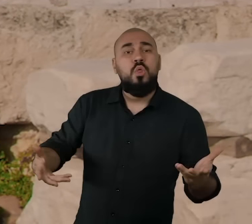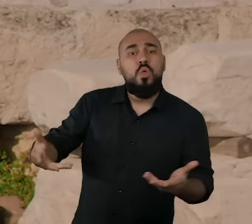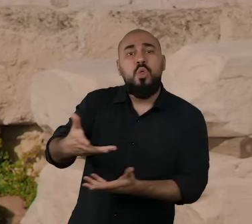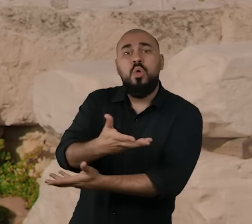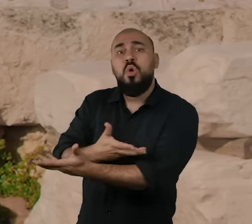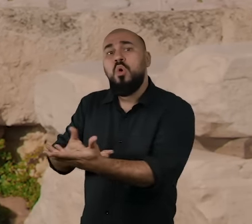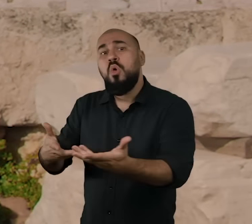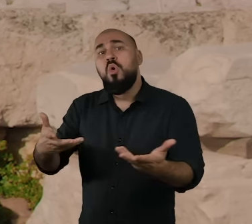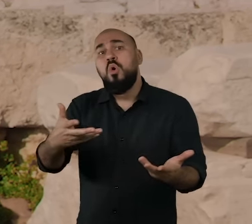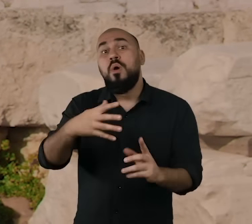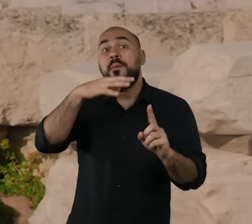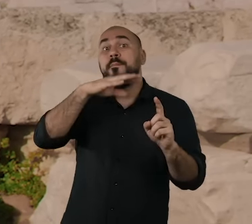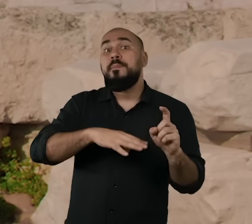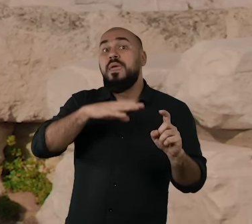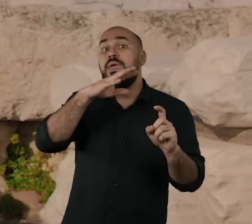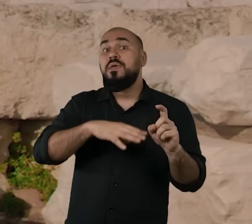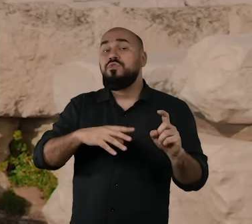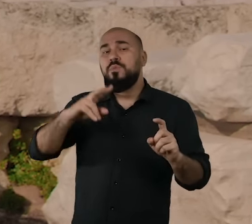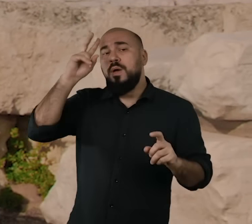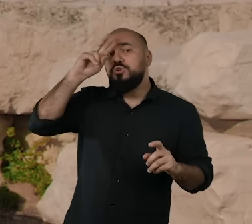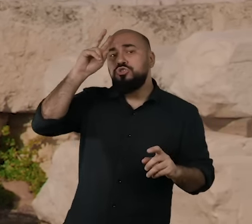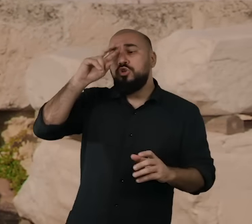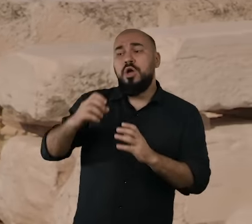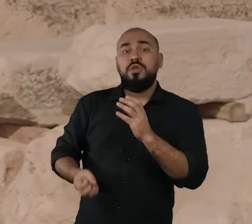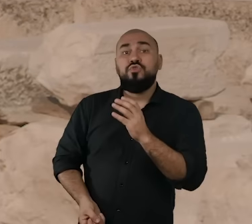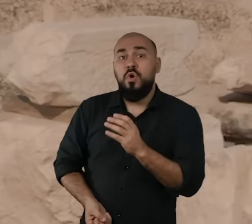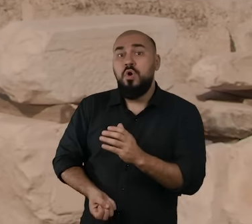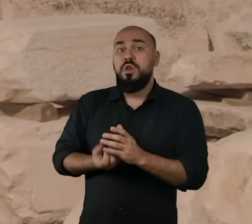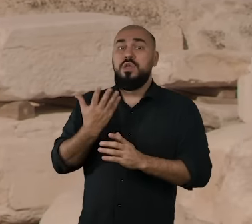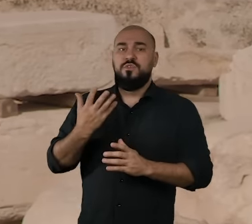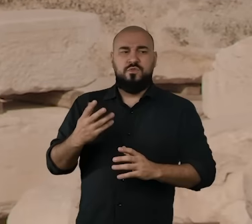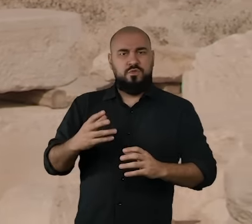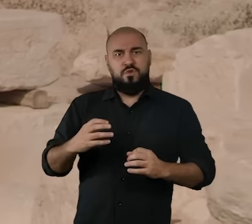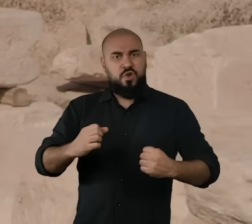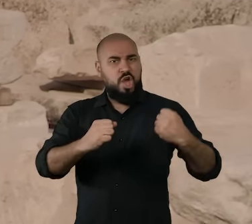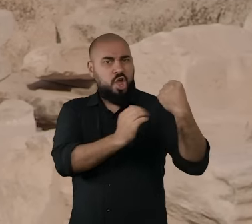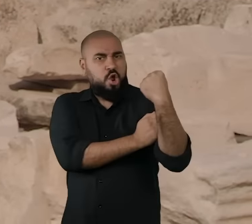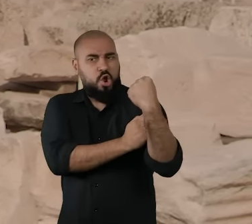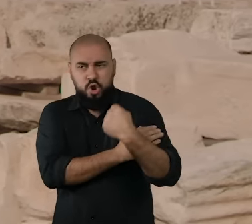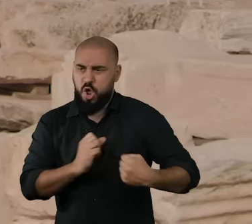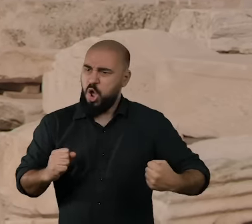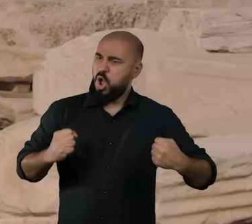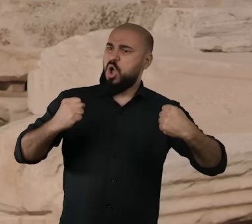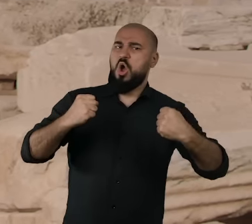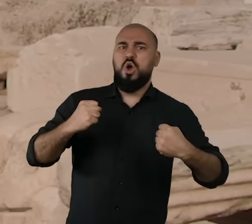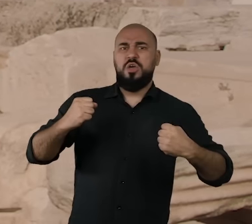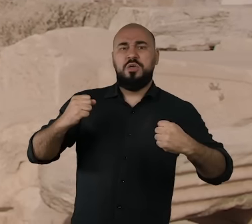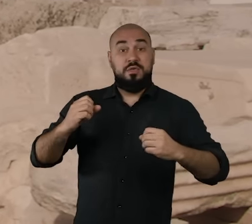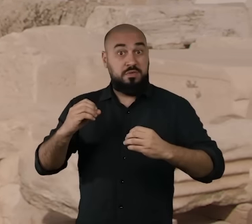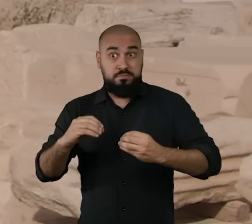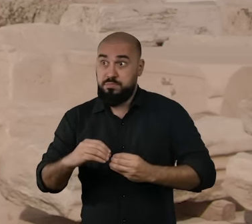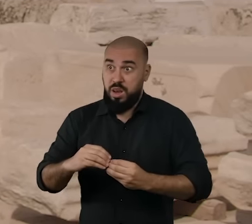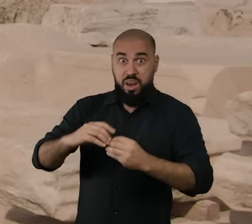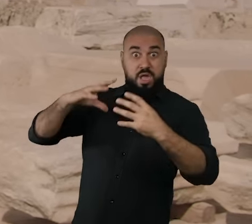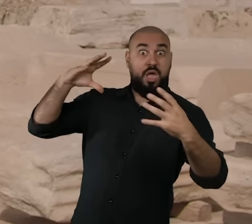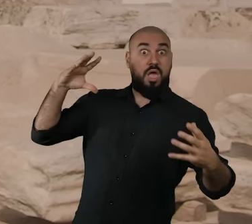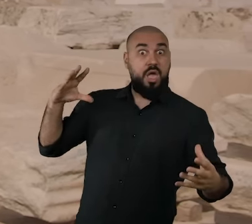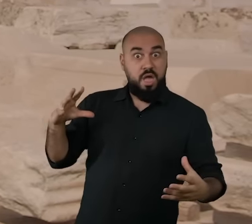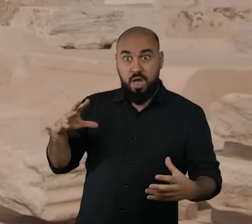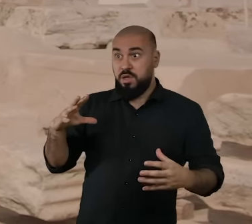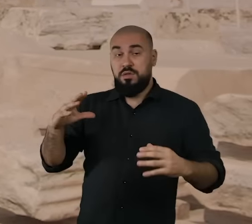mitos que contavam a sua origem desde uma perspectiva heroica, desde uma perspectiva sobre-humana, desde uma